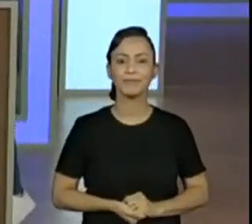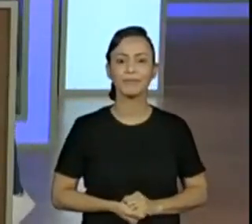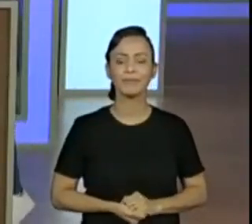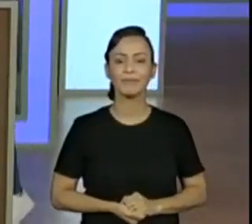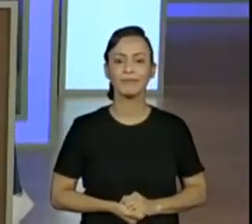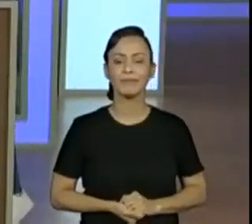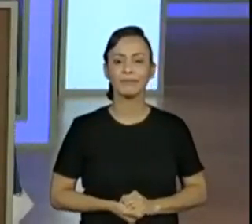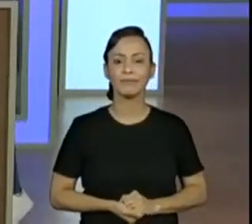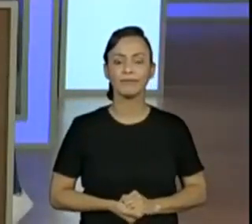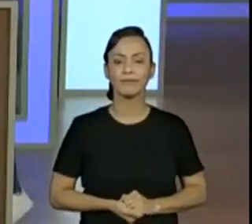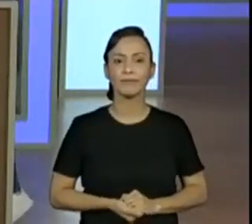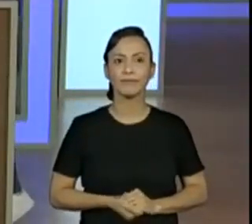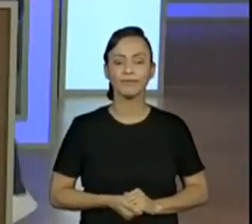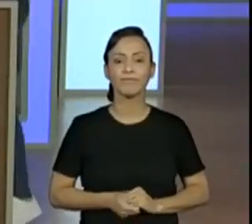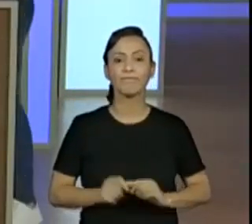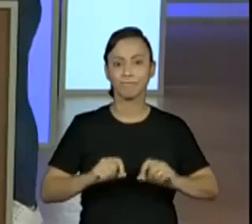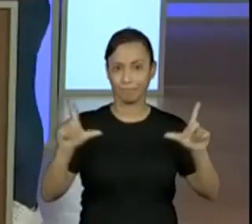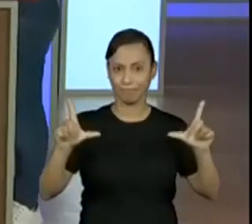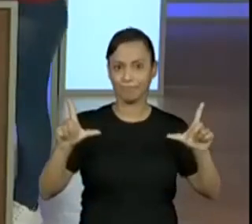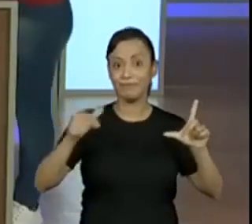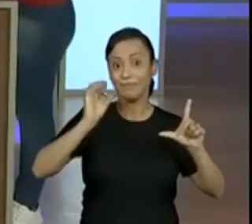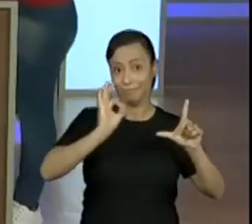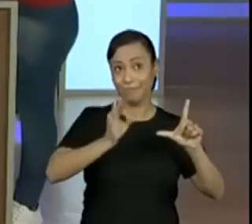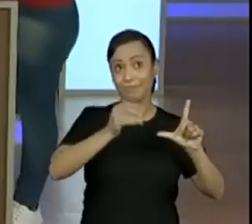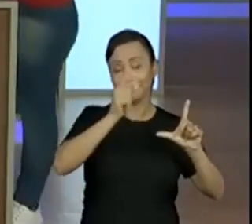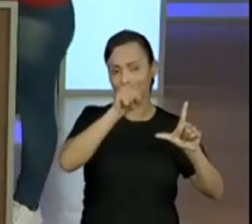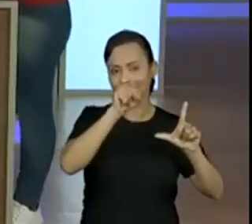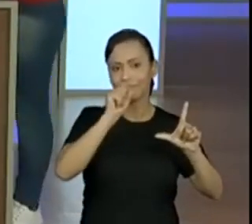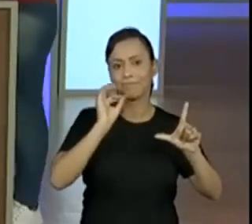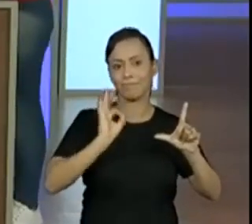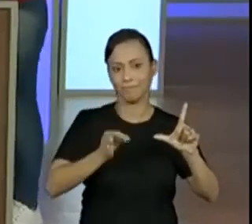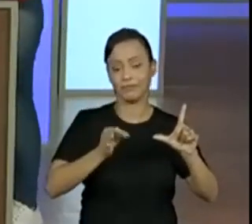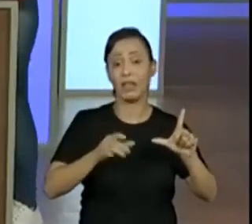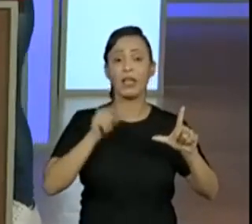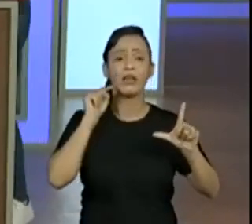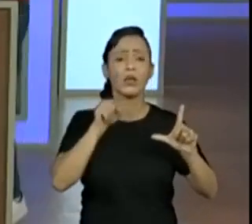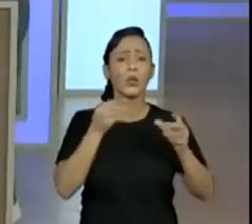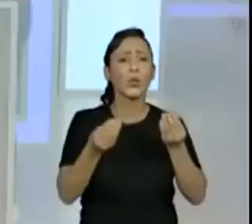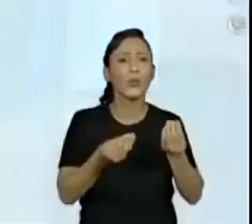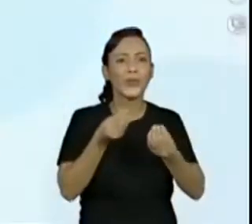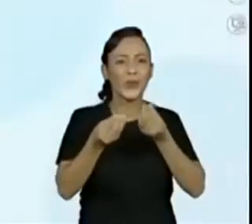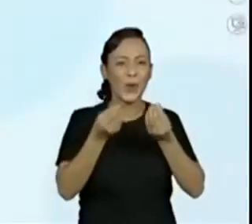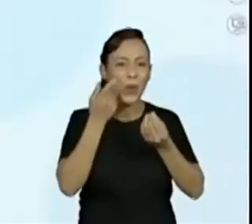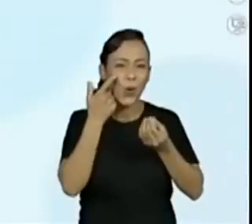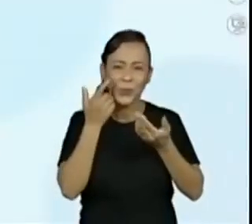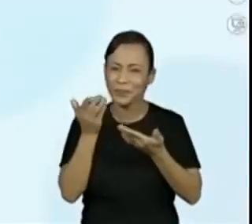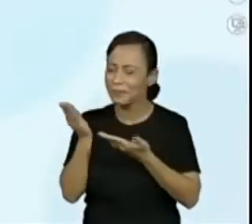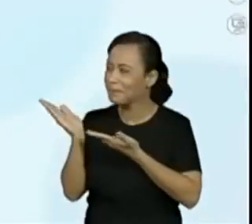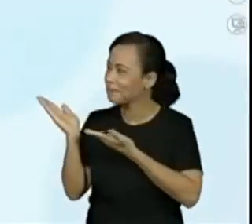Sim, pode passar? Pode. Ah, agora. Agora a gente vai olhar para essa imagem.